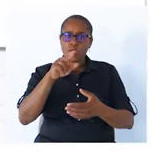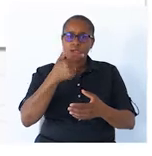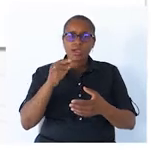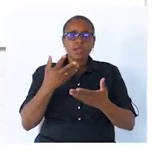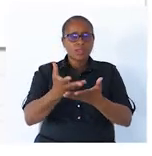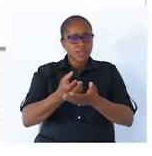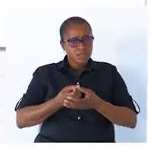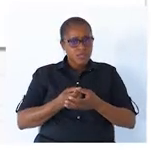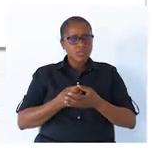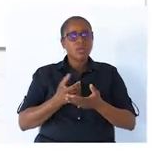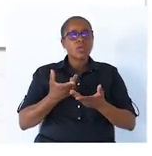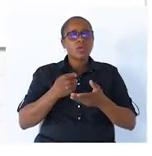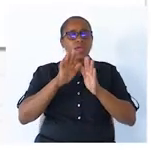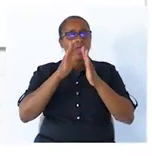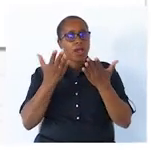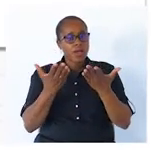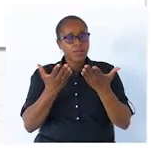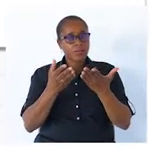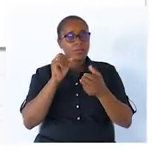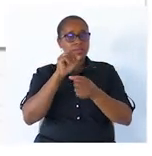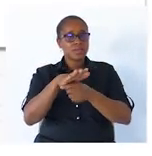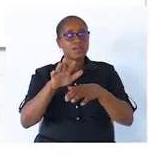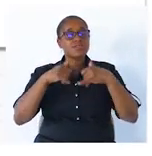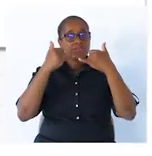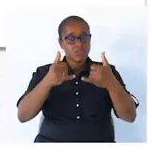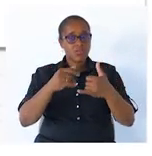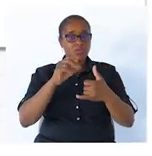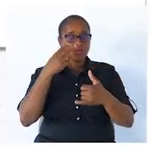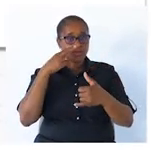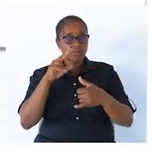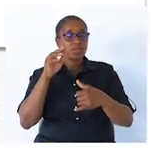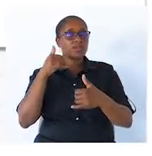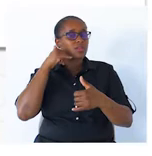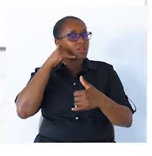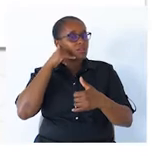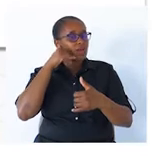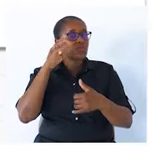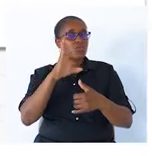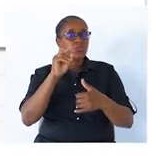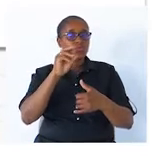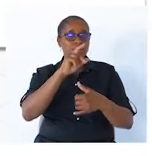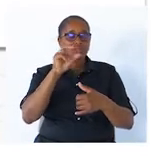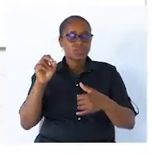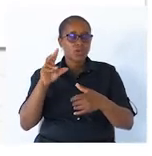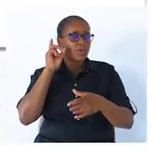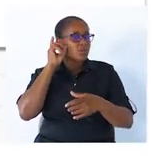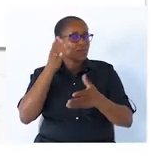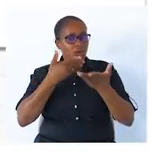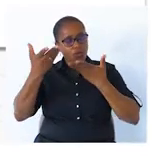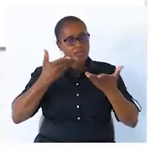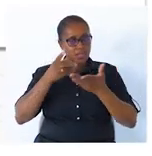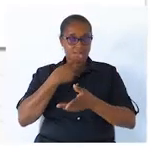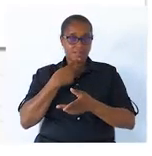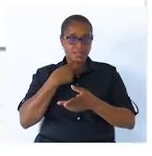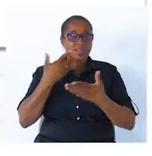a mensagem e depois pode ter chamado o João pelo telemóvel para conversar. Certo?